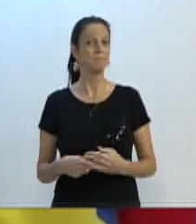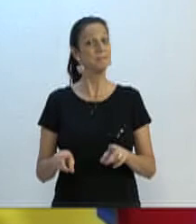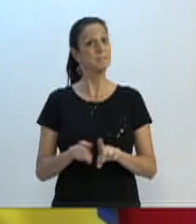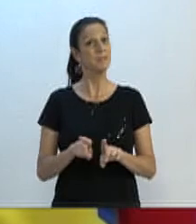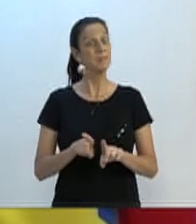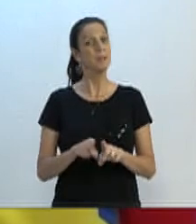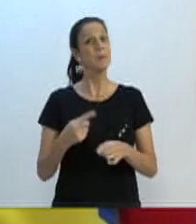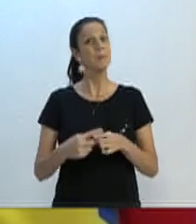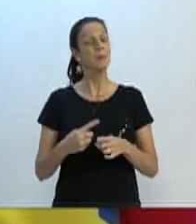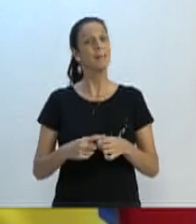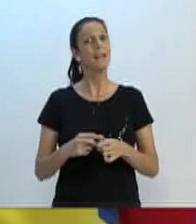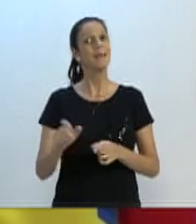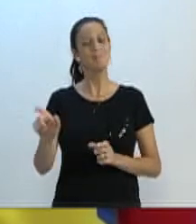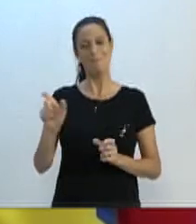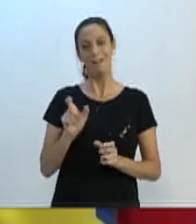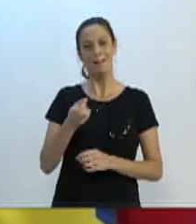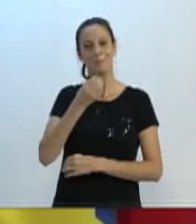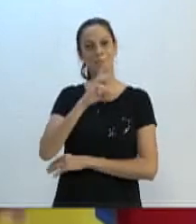pela boa tarde